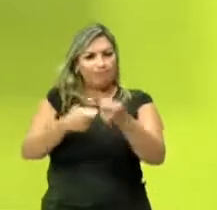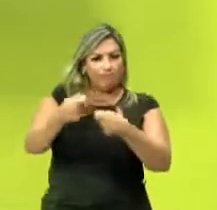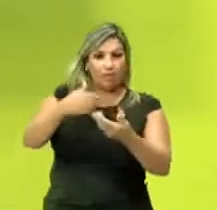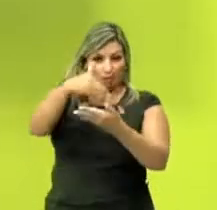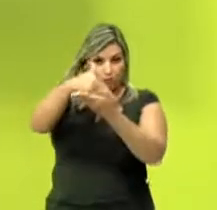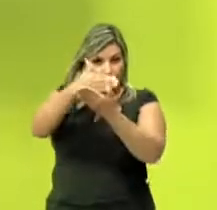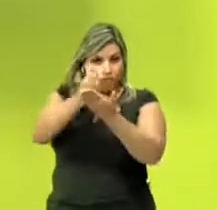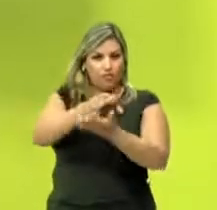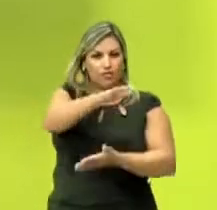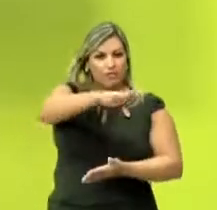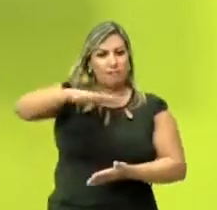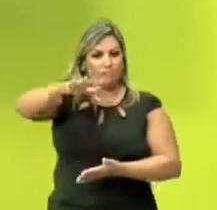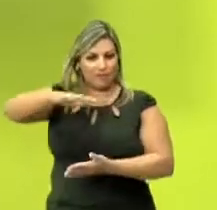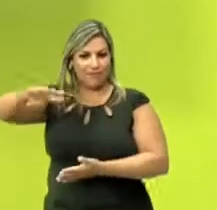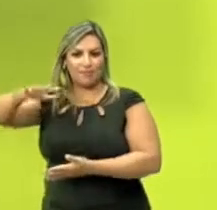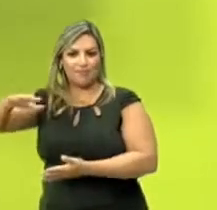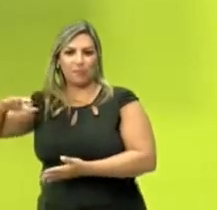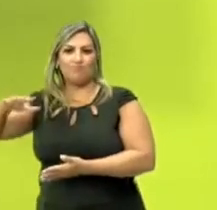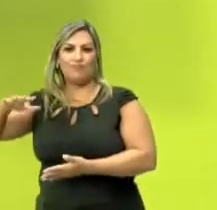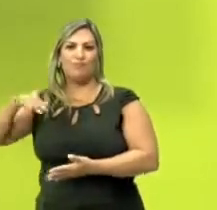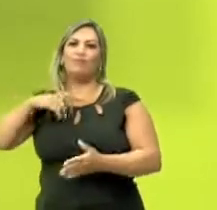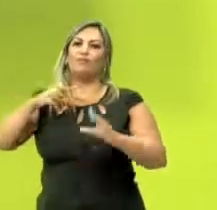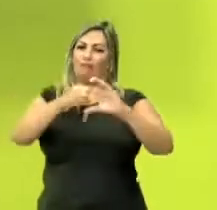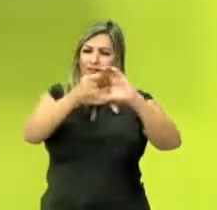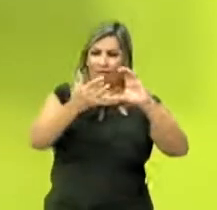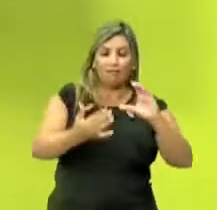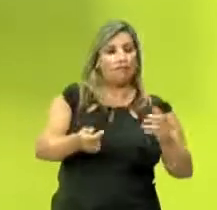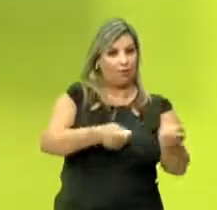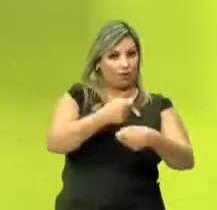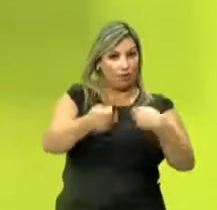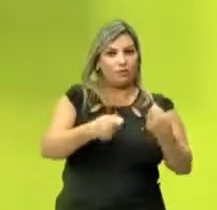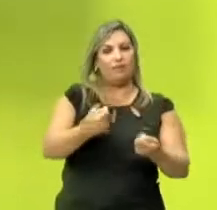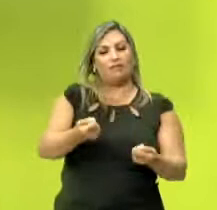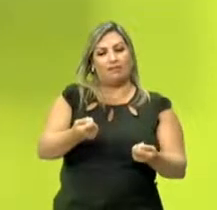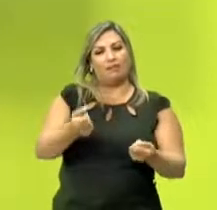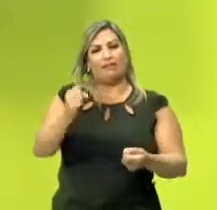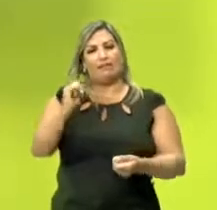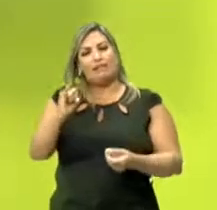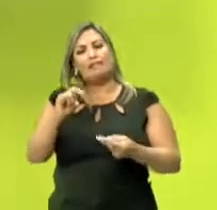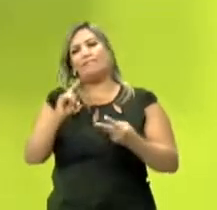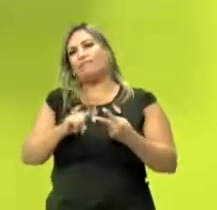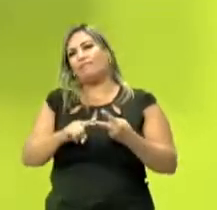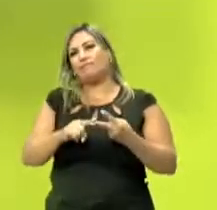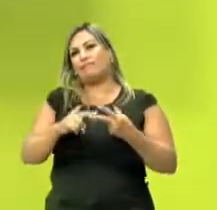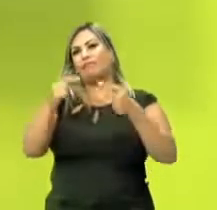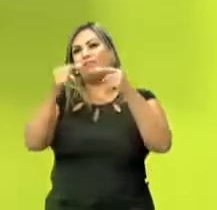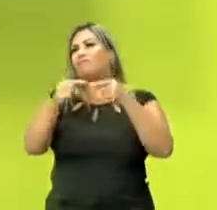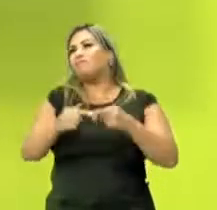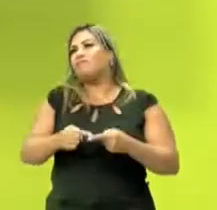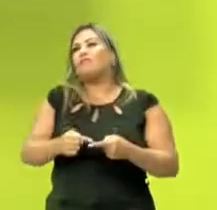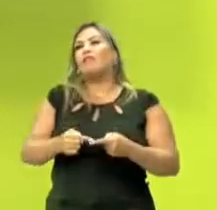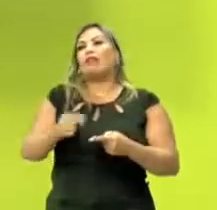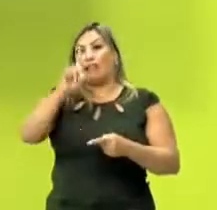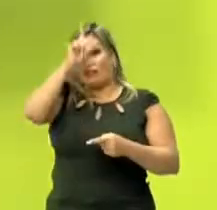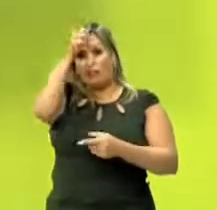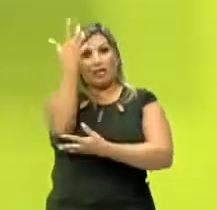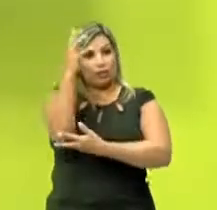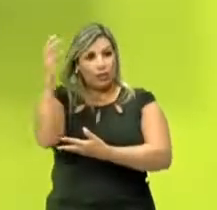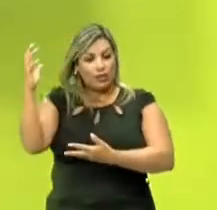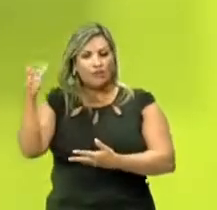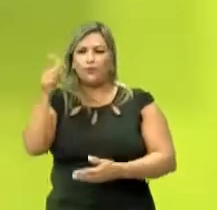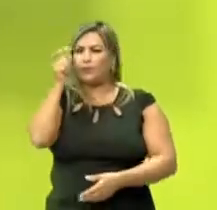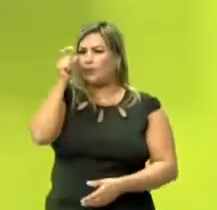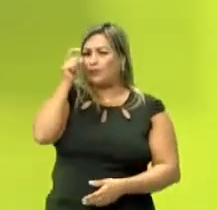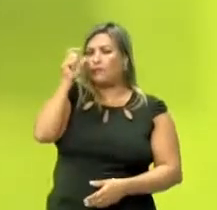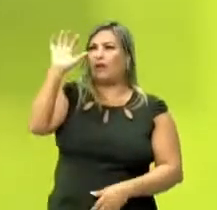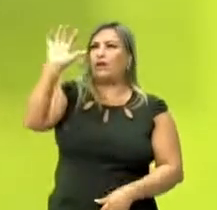e divide os espaços de acordo com a característica da economia. Se é de acordo com os aspectos naturais, então eu vou